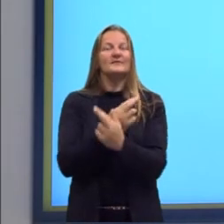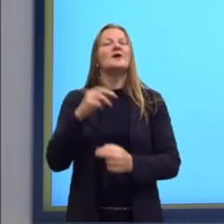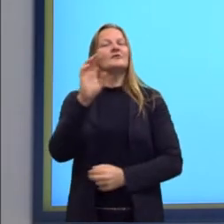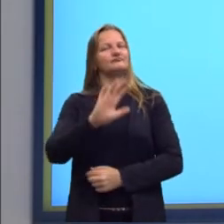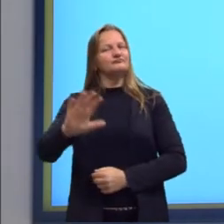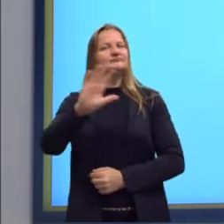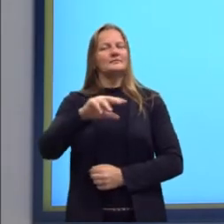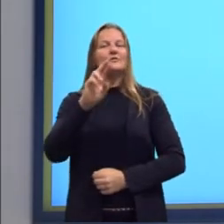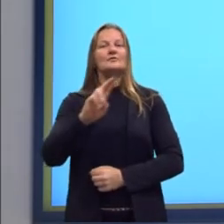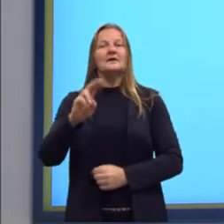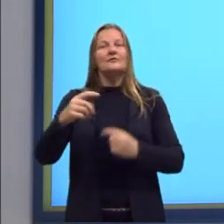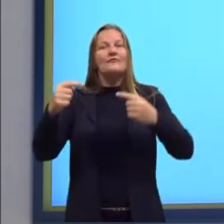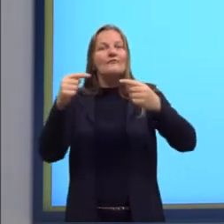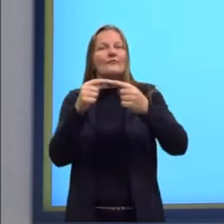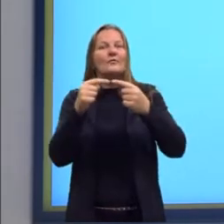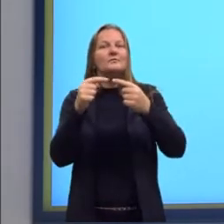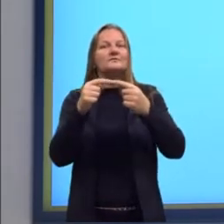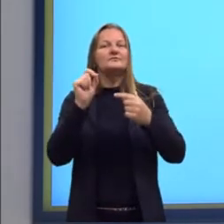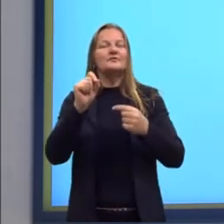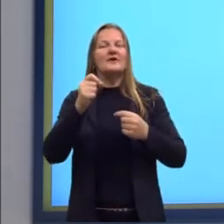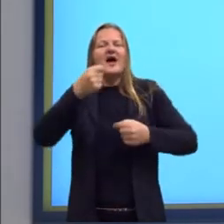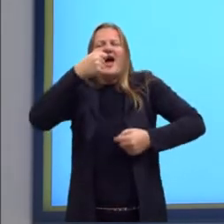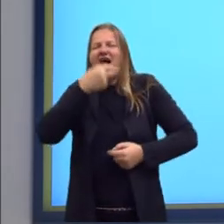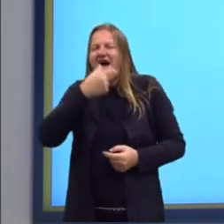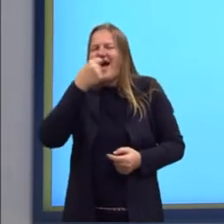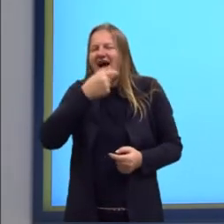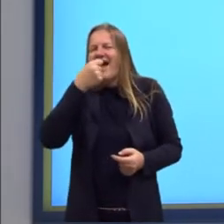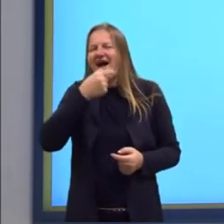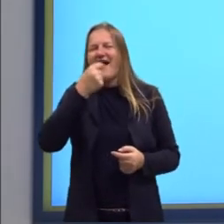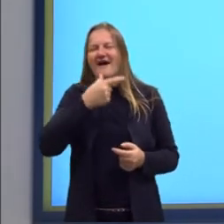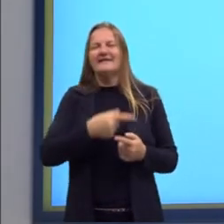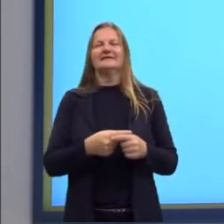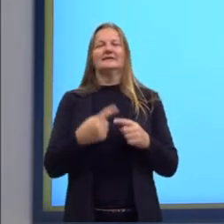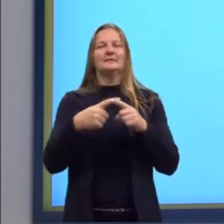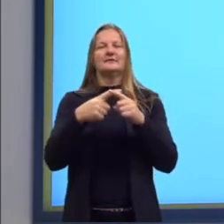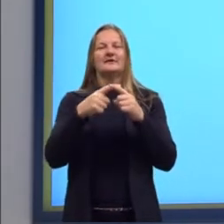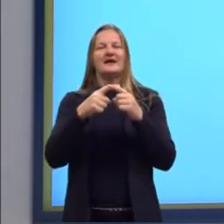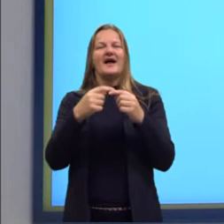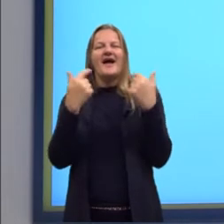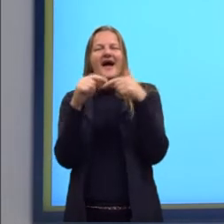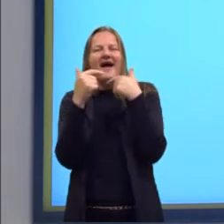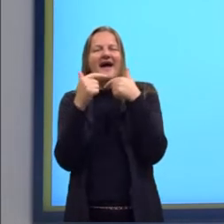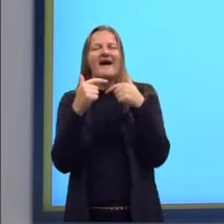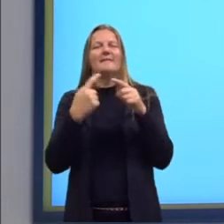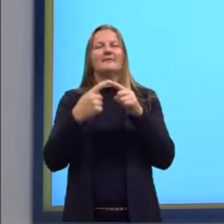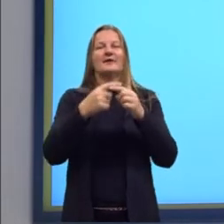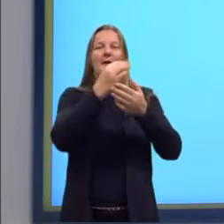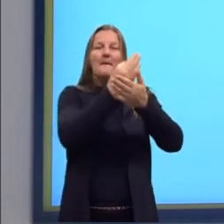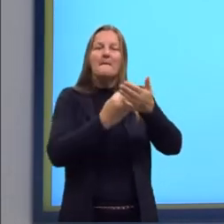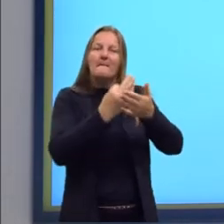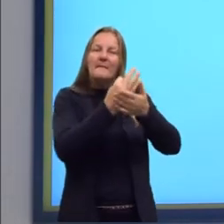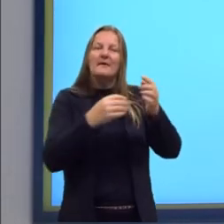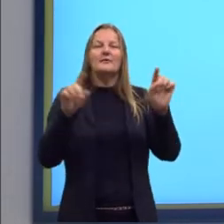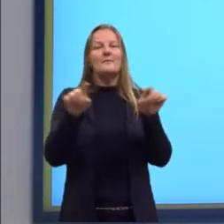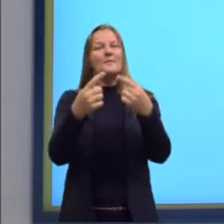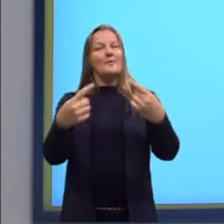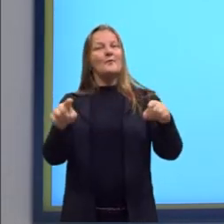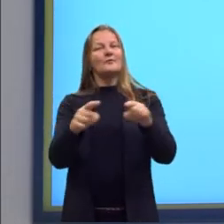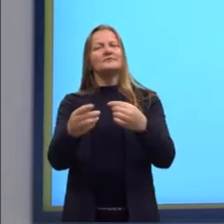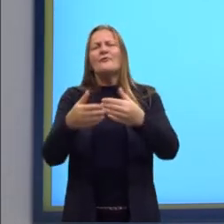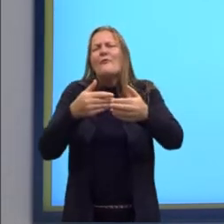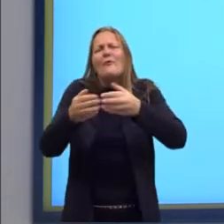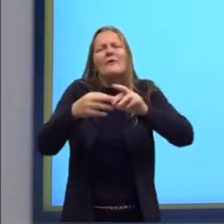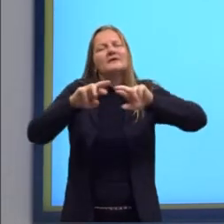utilizado com uma finalidade cômica. A paródia subverte um texto, uma música, ou qualquer